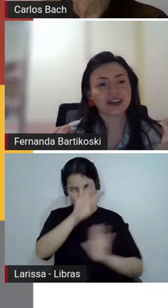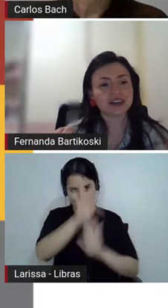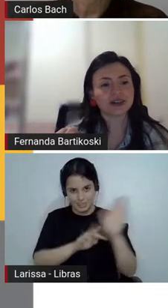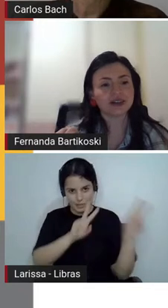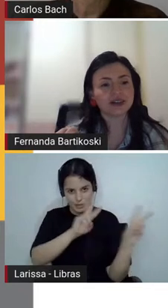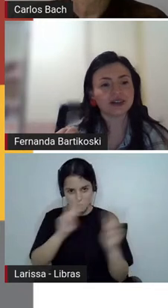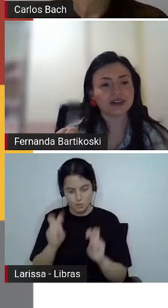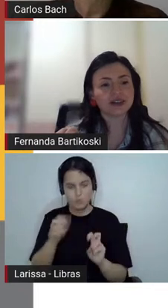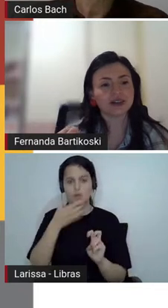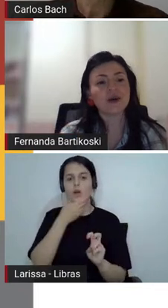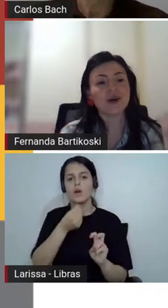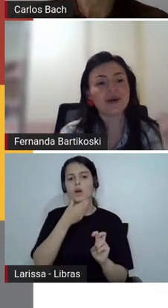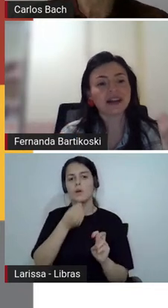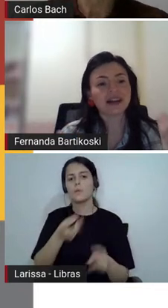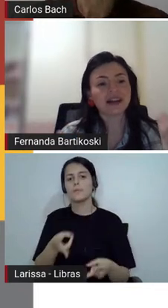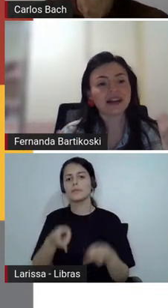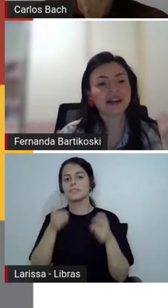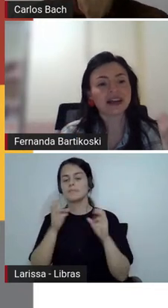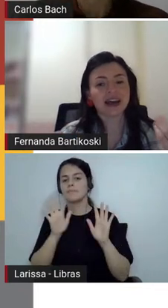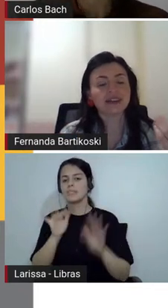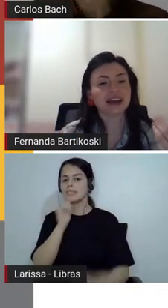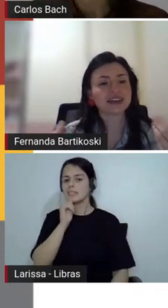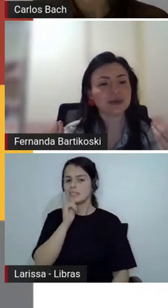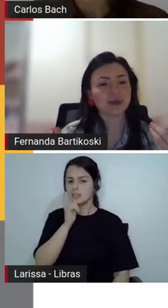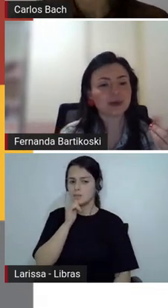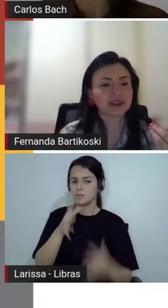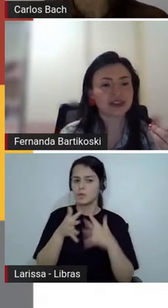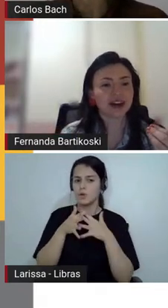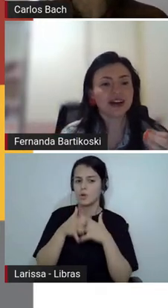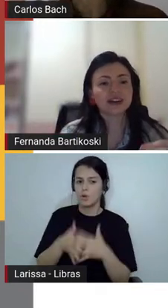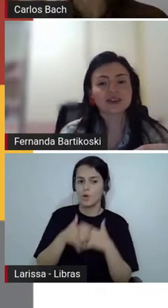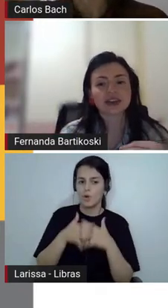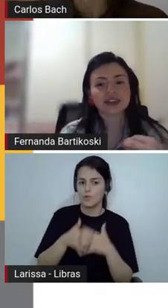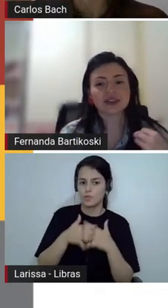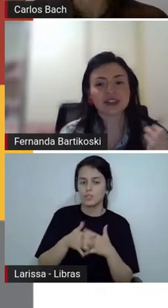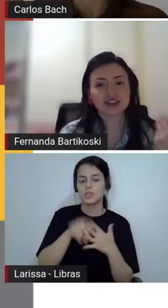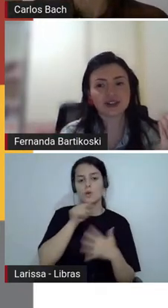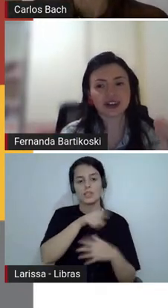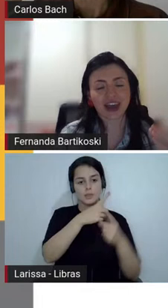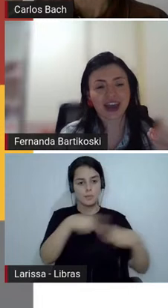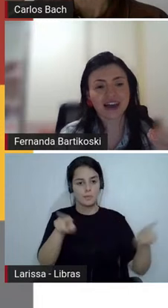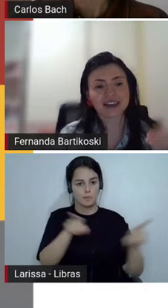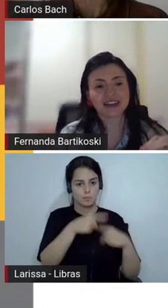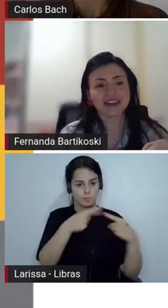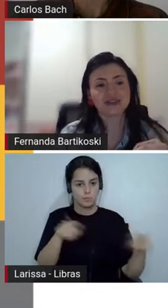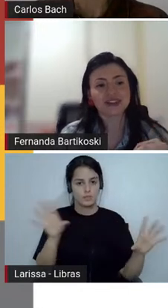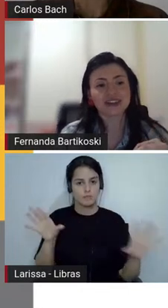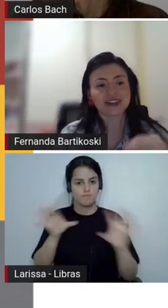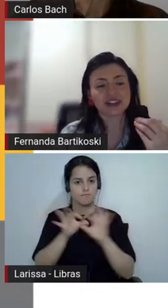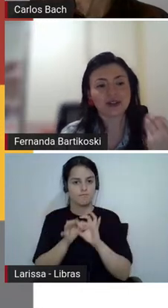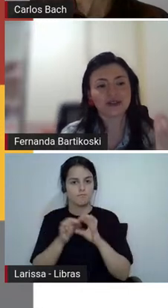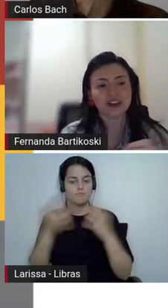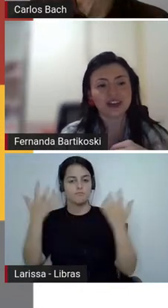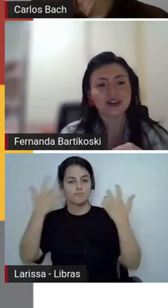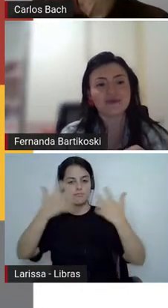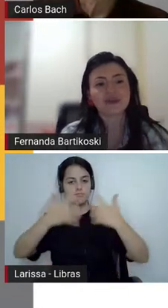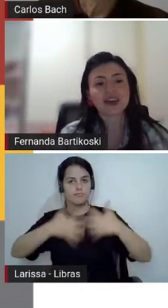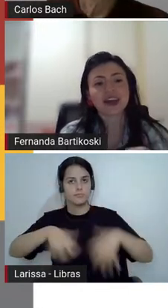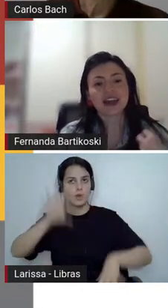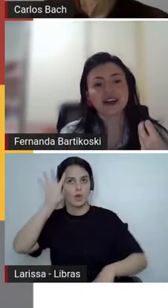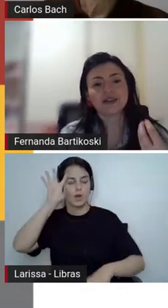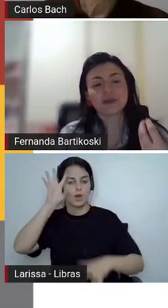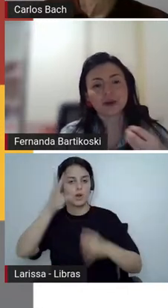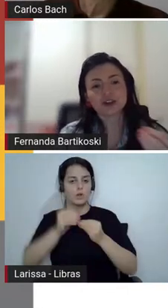de jornal dessa com a dessa música não sei se vocês já conhecem se vocês já ouviram